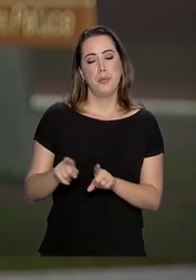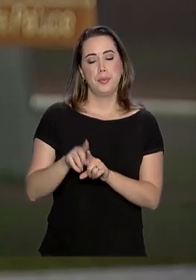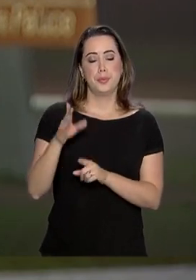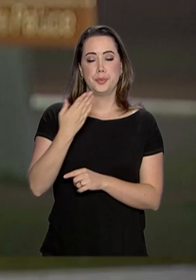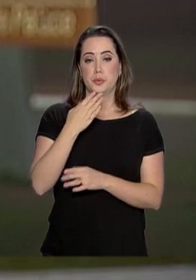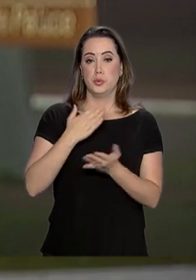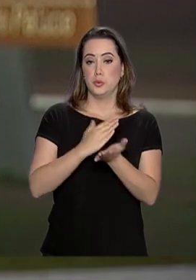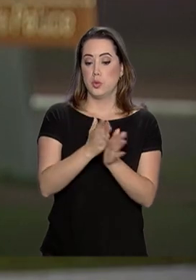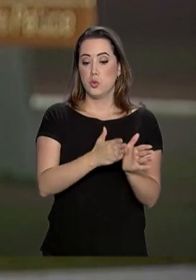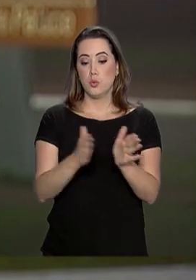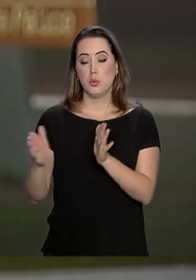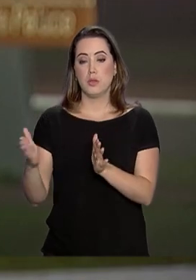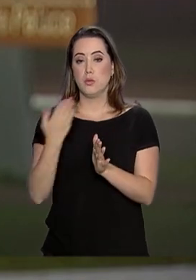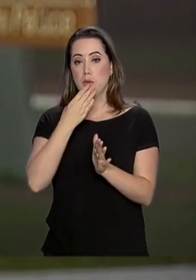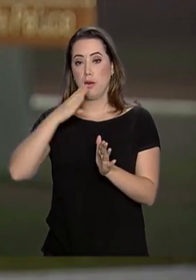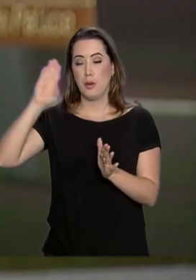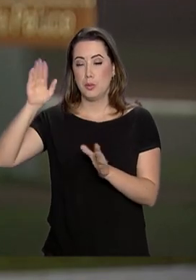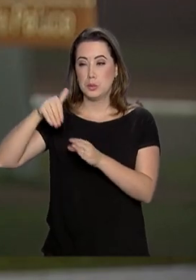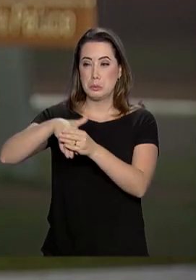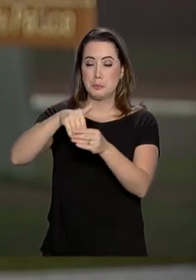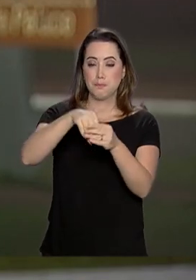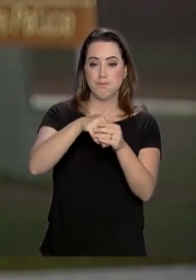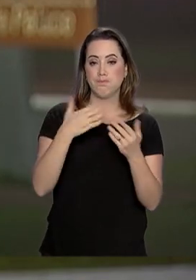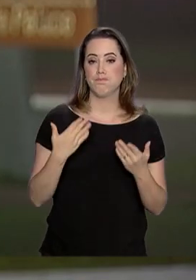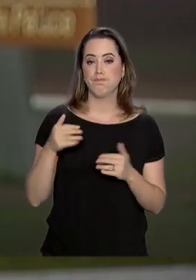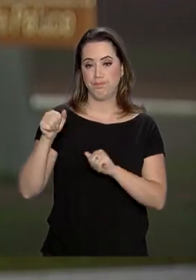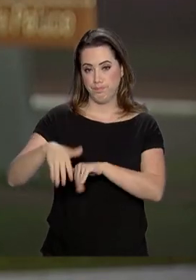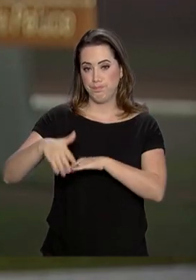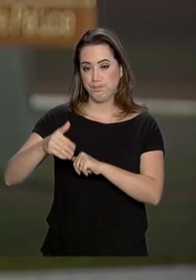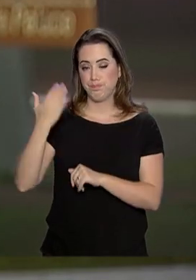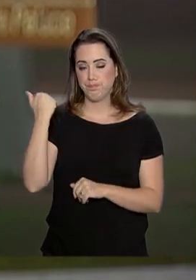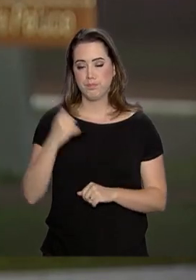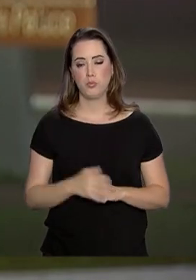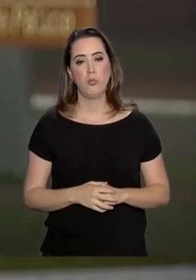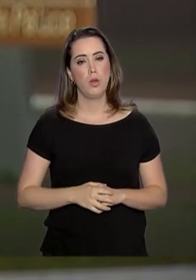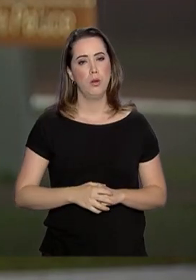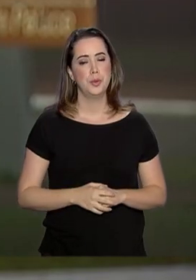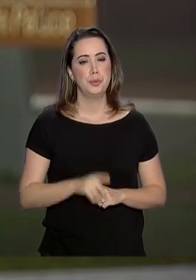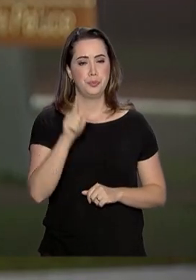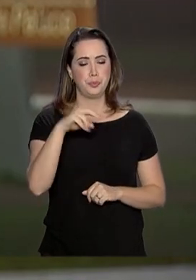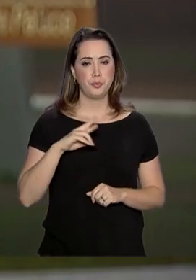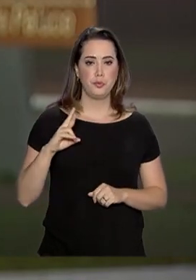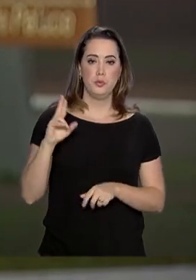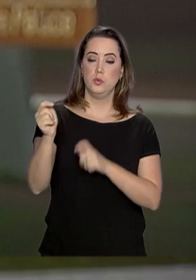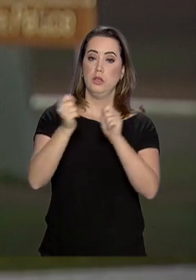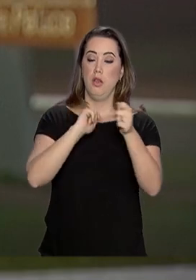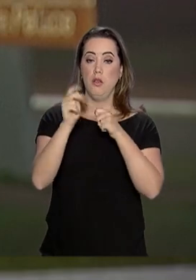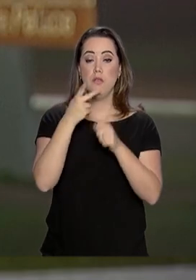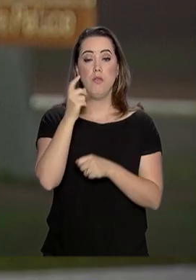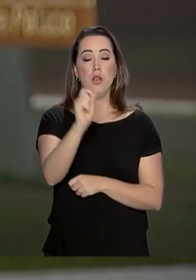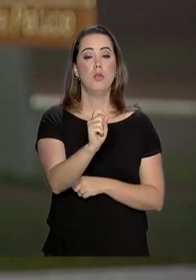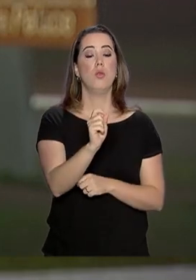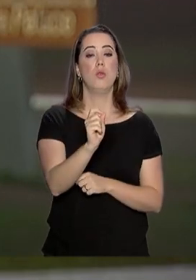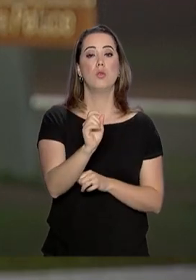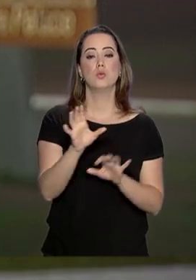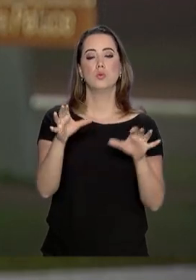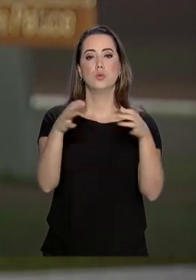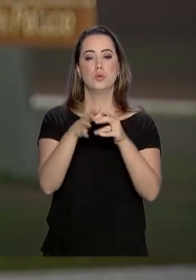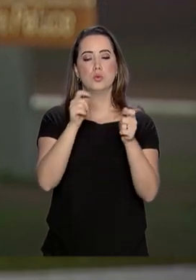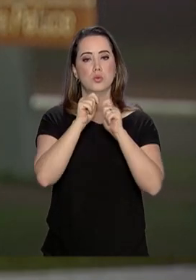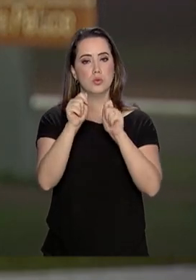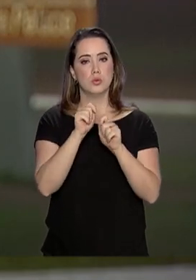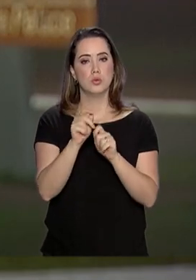setembro do ano passado. O porta-voz da presidência da República, Otávio Rego Barros, ele falou com a imprensa